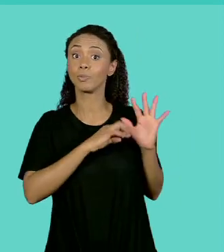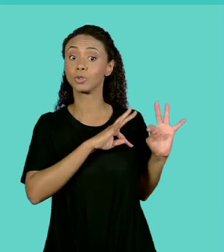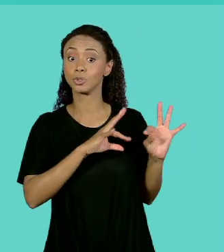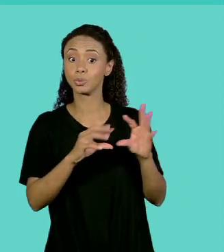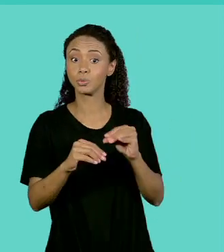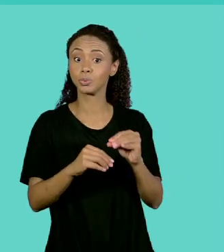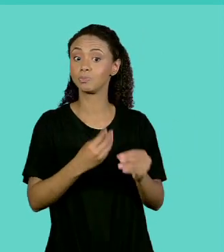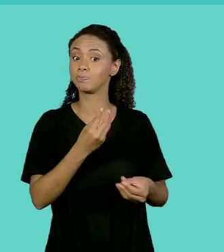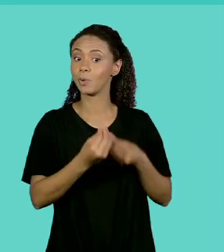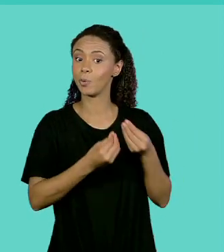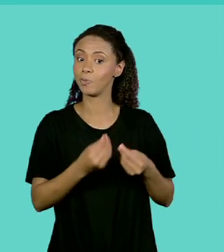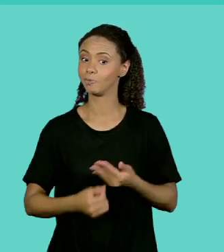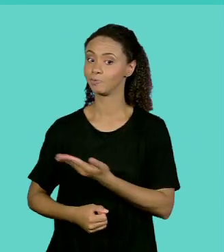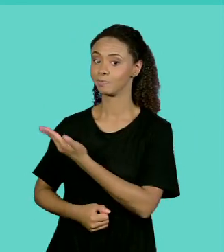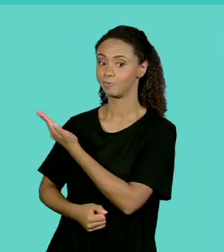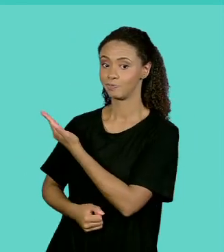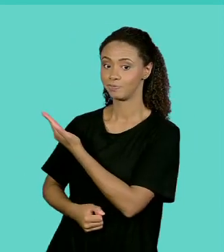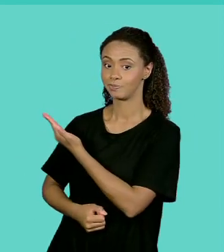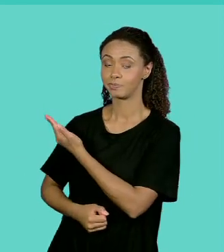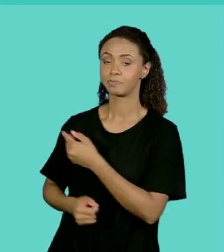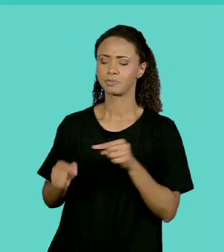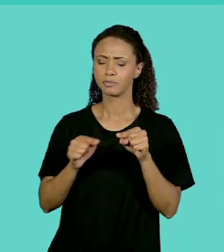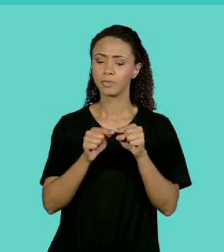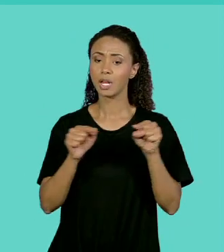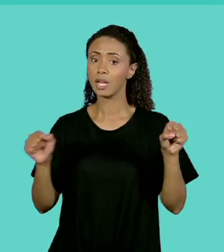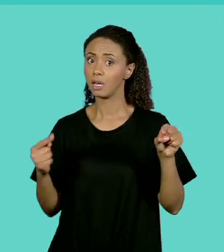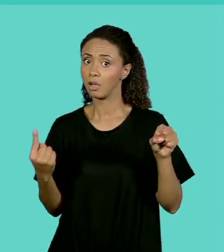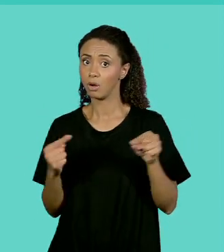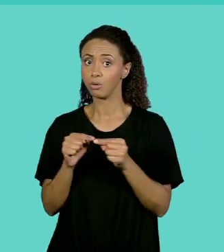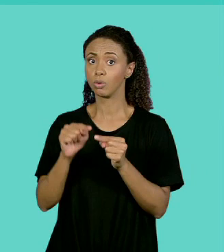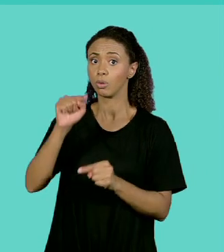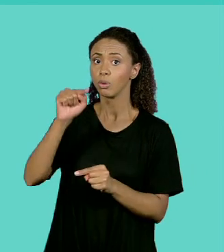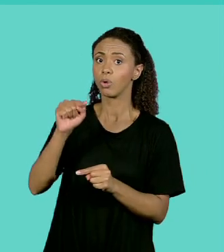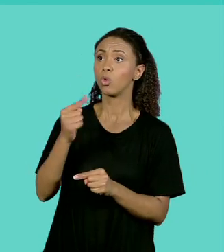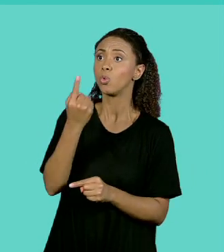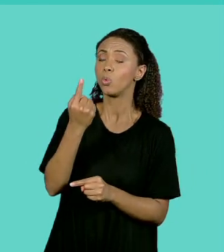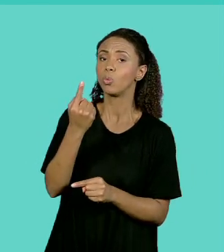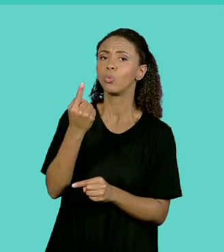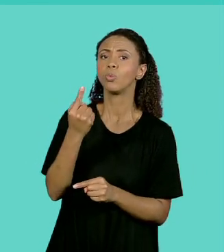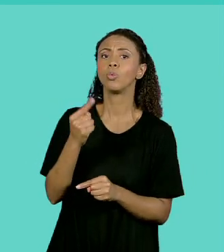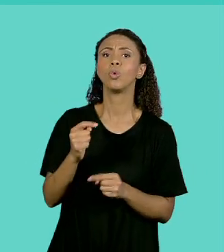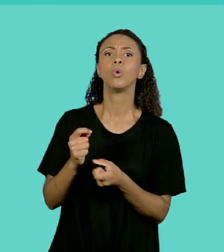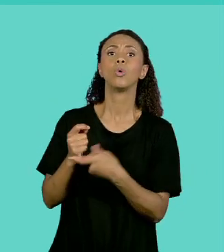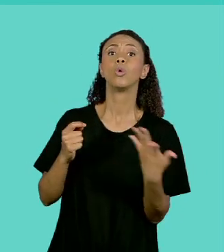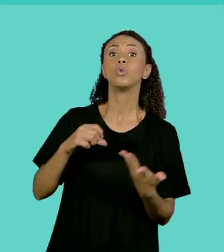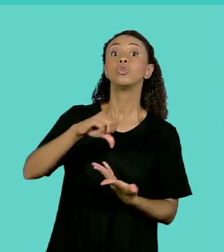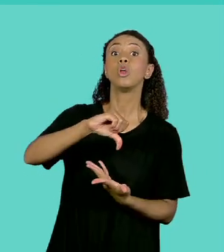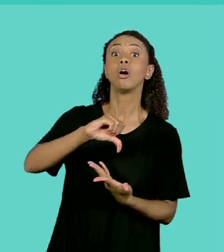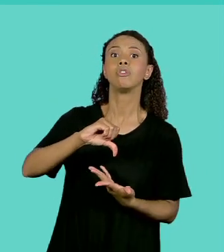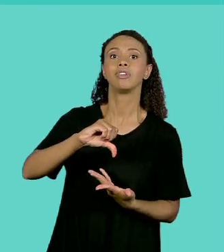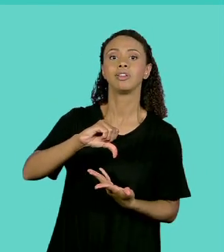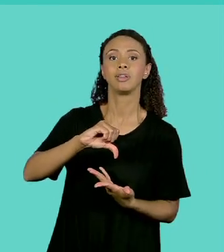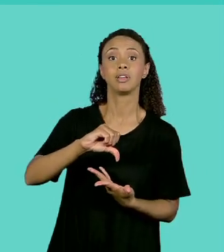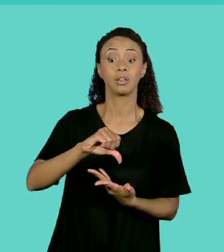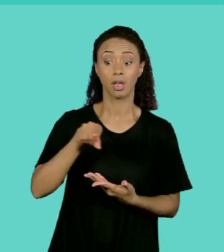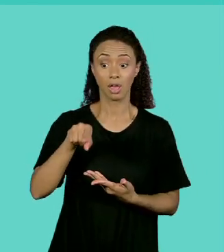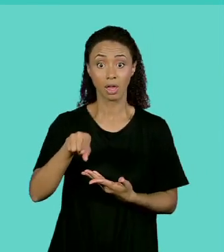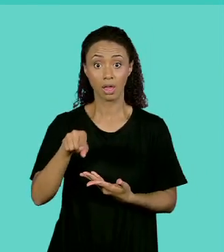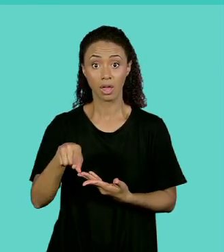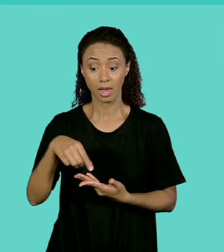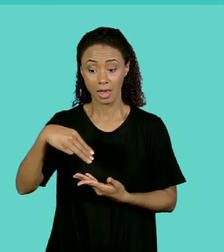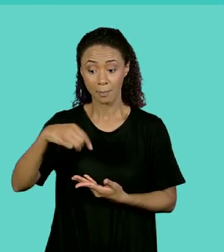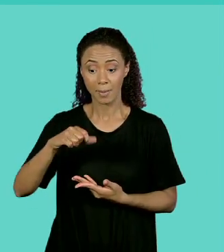Linha 1, coluna 1. O valor é 9. Esse 9 está sendo resgatado lá de dentro da matriz. Está sendo lido lá dentro da matriz.